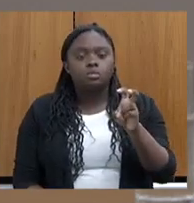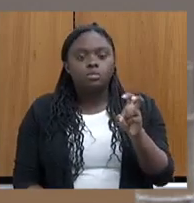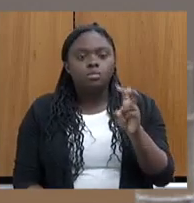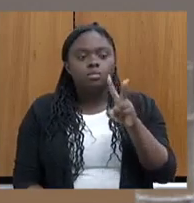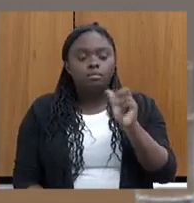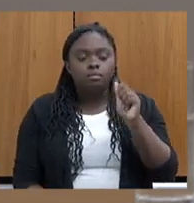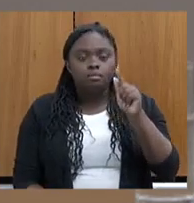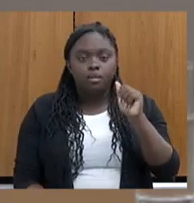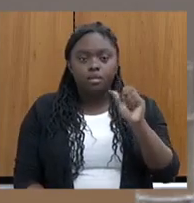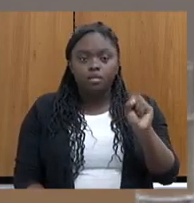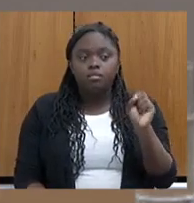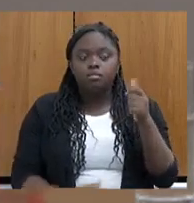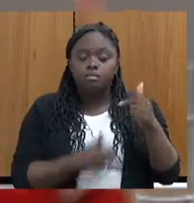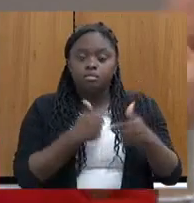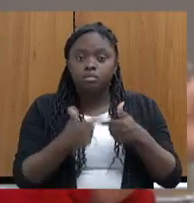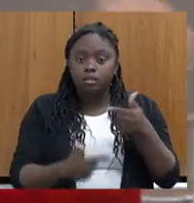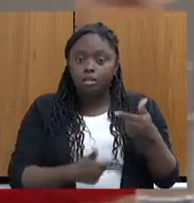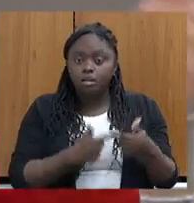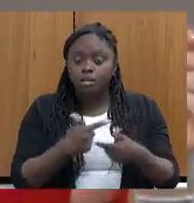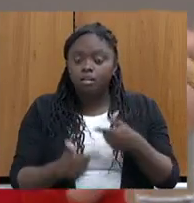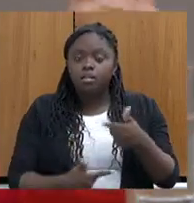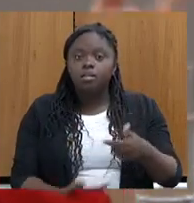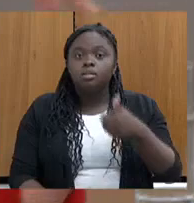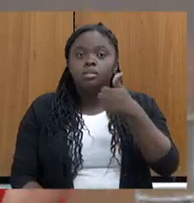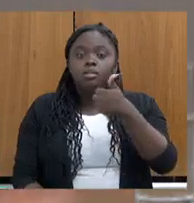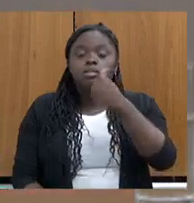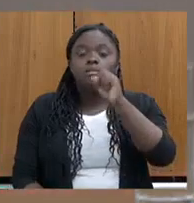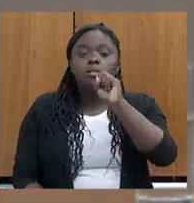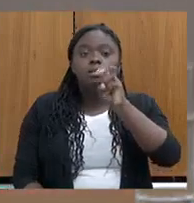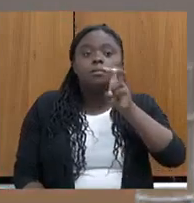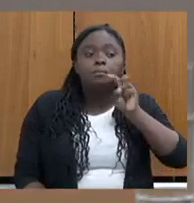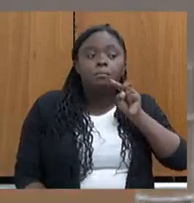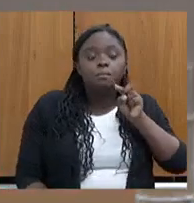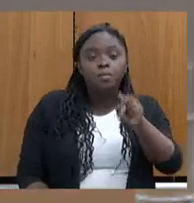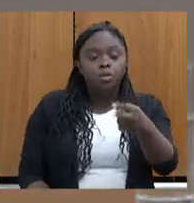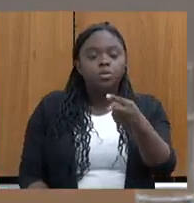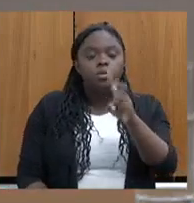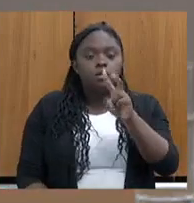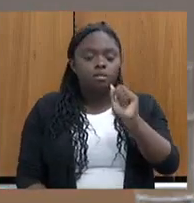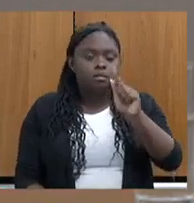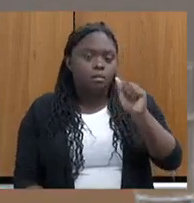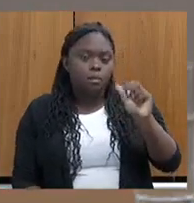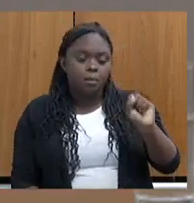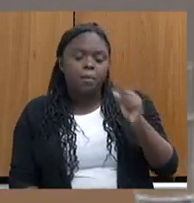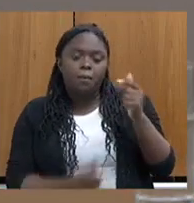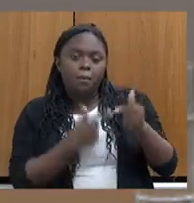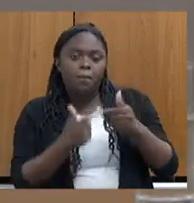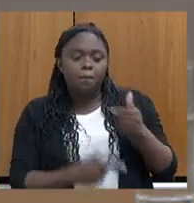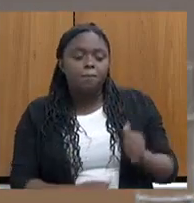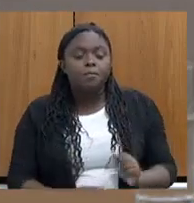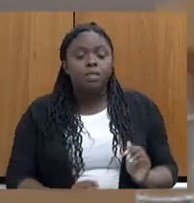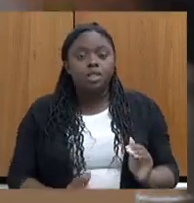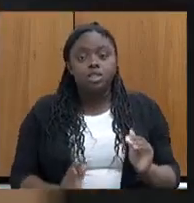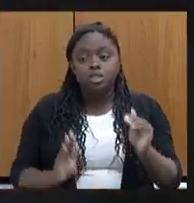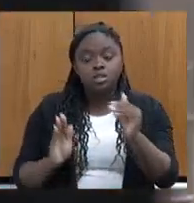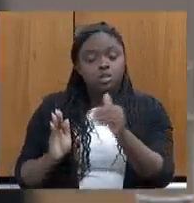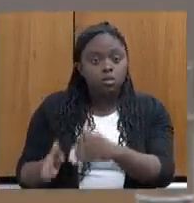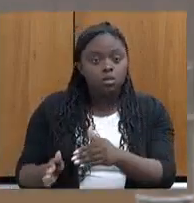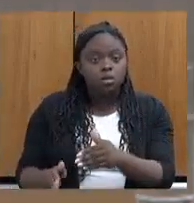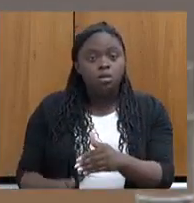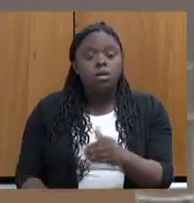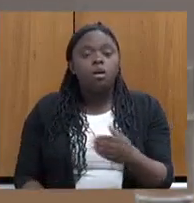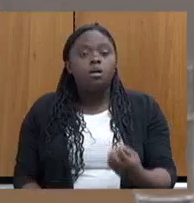de emprego. 885 mil ofertas de vaga de emprego. Chegando lá, nós encaminhamos